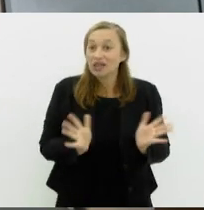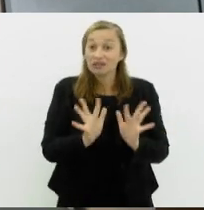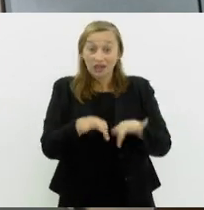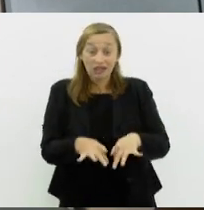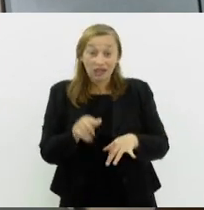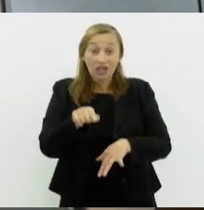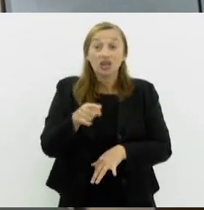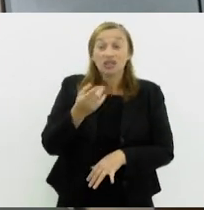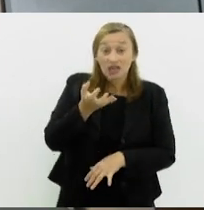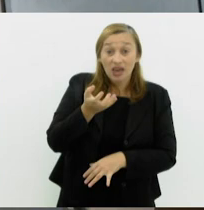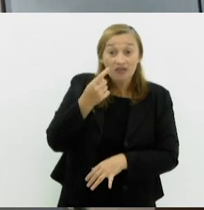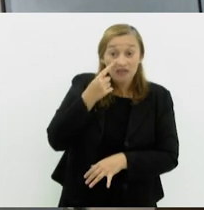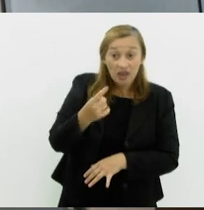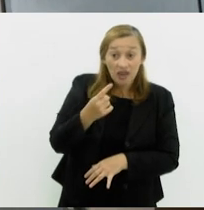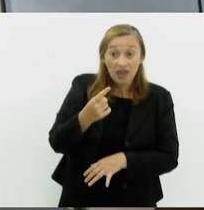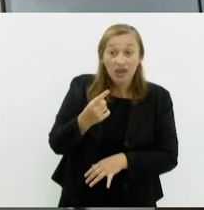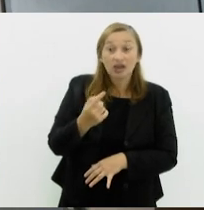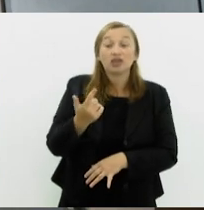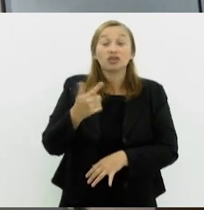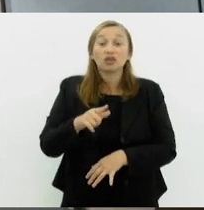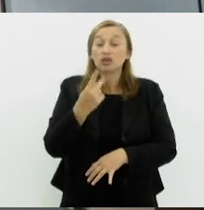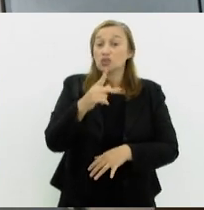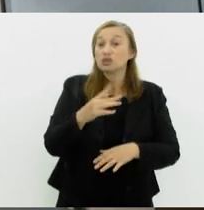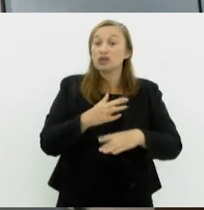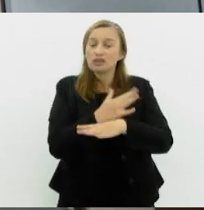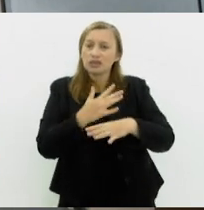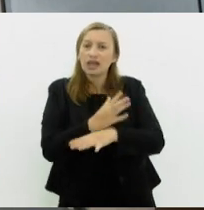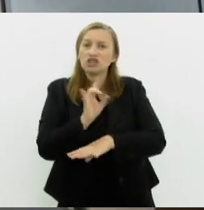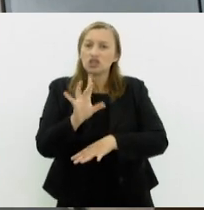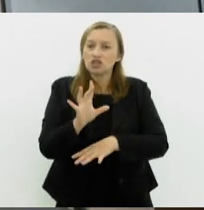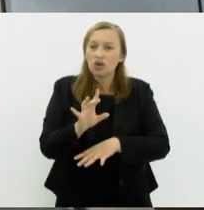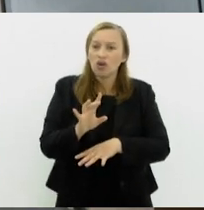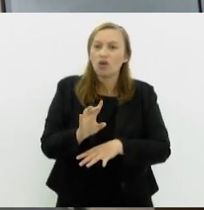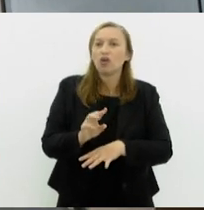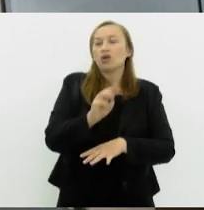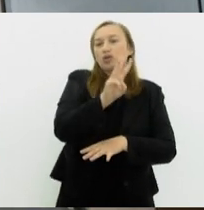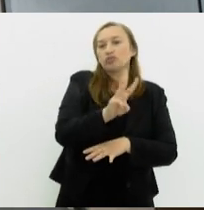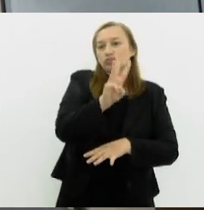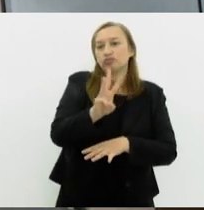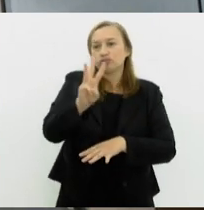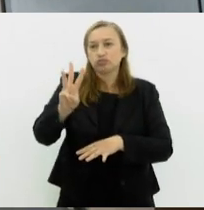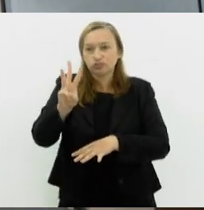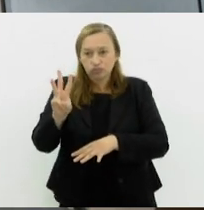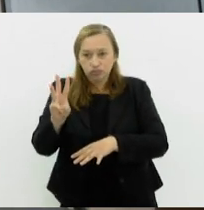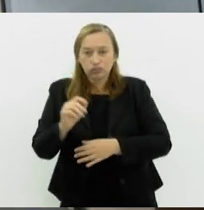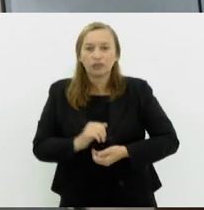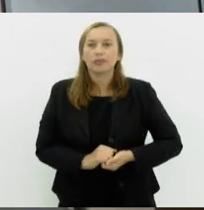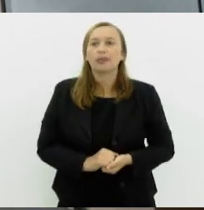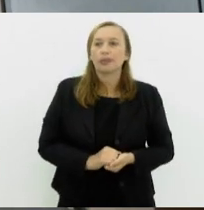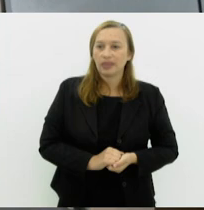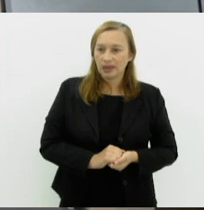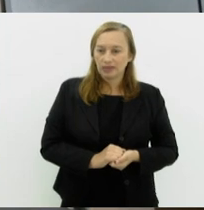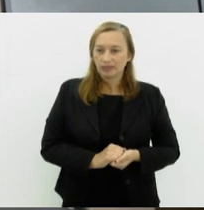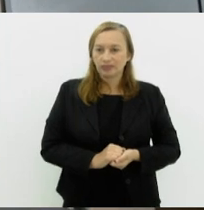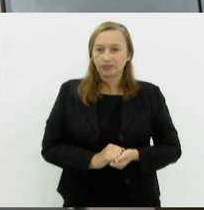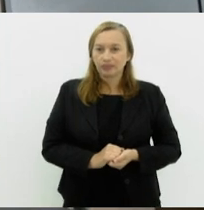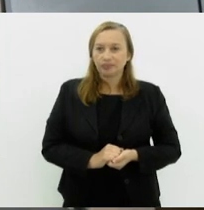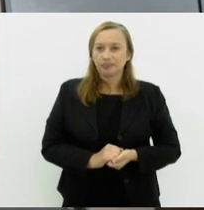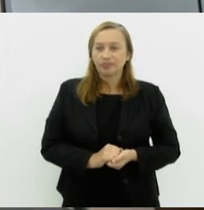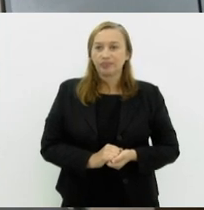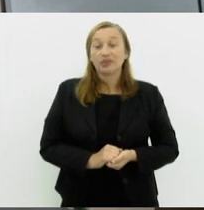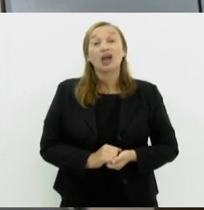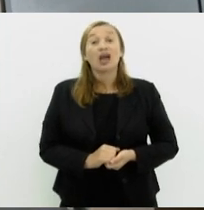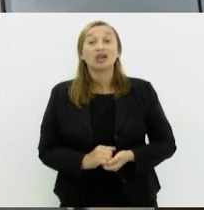você quiser enviar sugestões ou vídeos aí da sua cidade, é só acessar nosso e-mail, tvalerja, arroba, alerj.rj.gov.br.